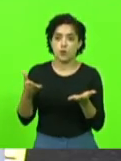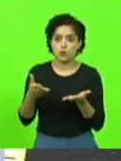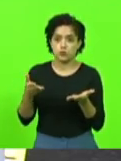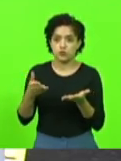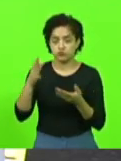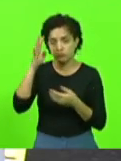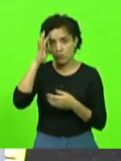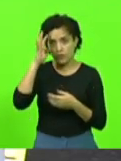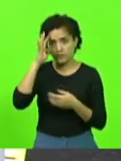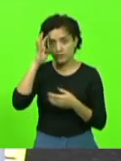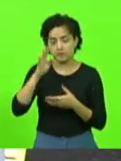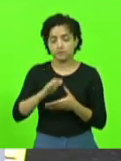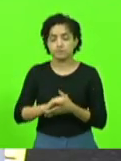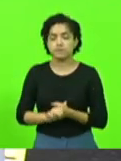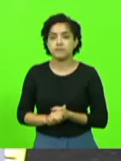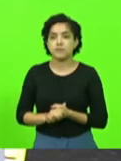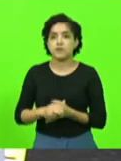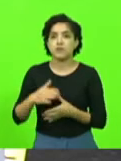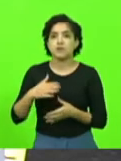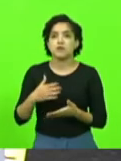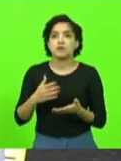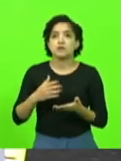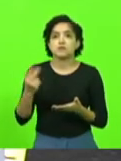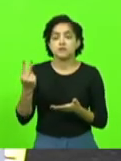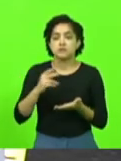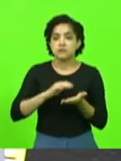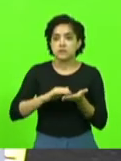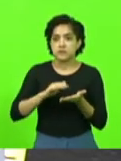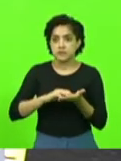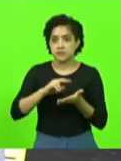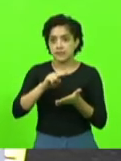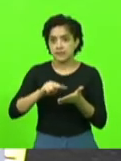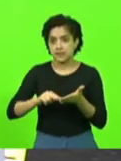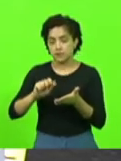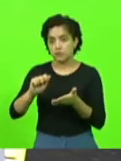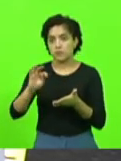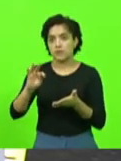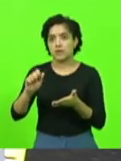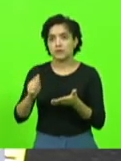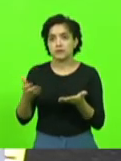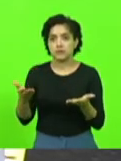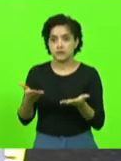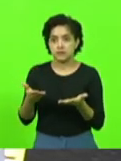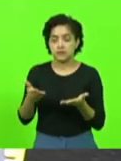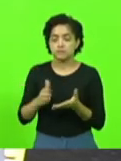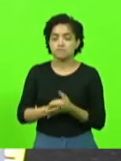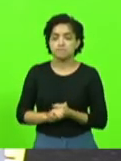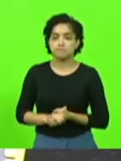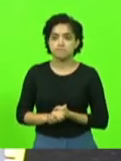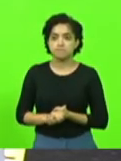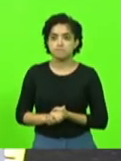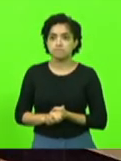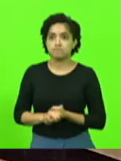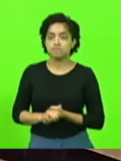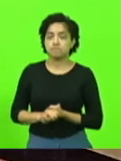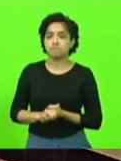-feira no horário regimental. Para constar, o segundo secretário lavrou a presente ata. Era isso, senhor presidente.